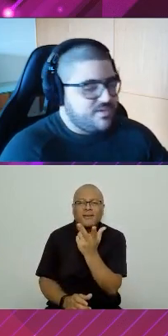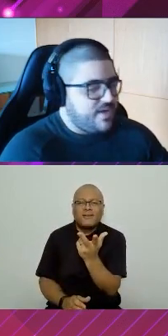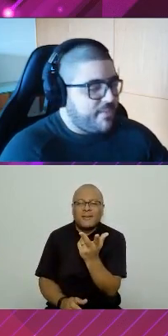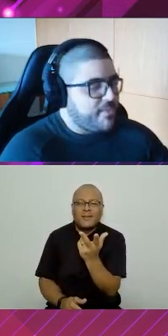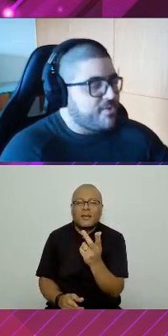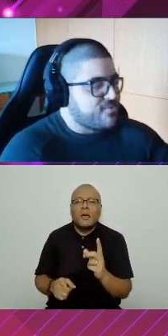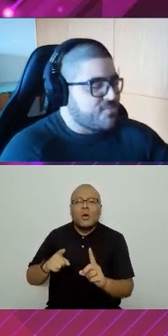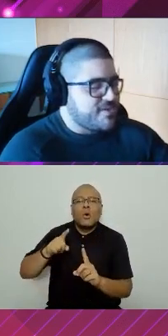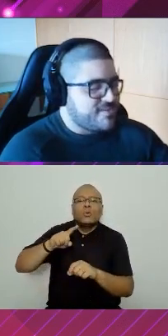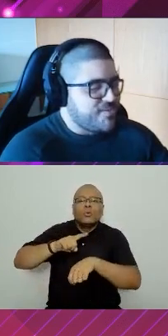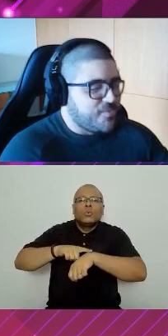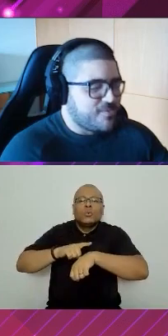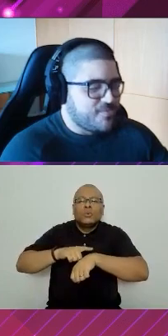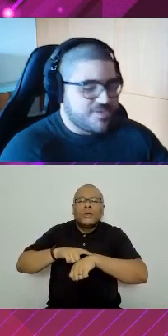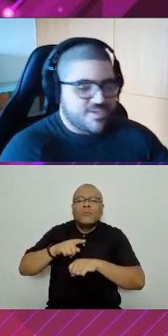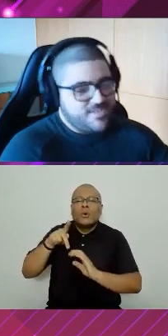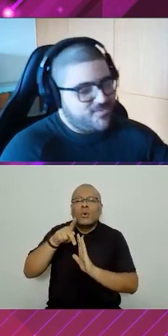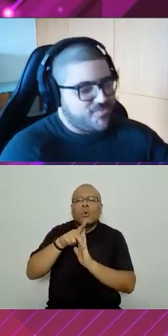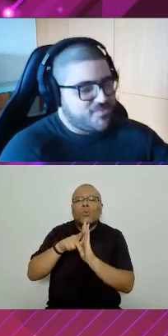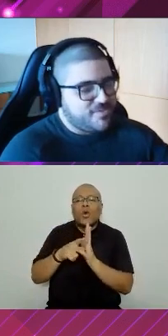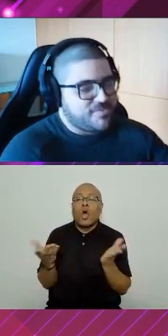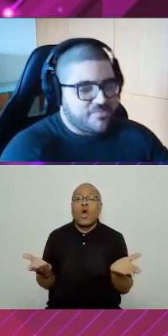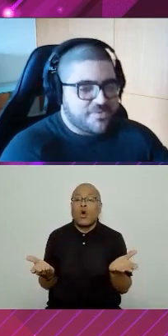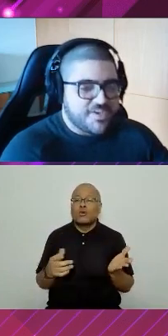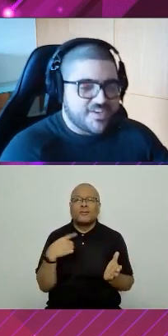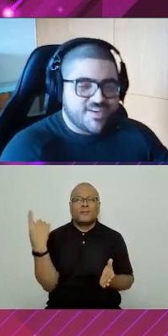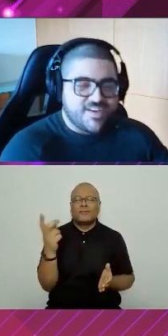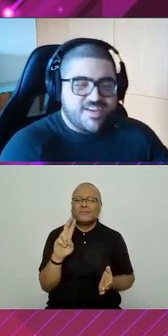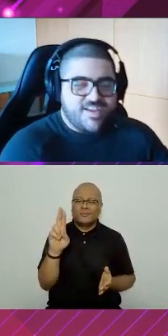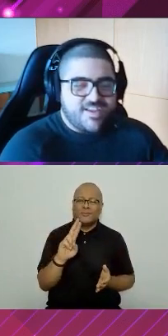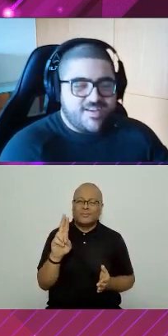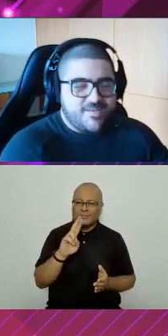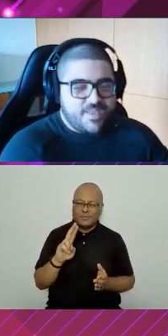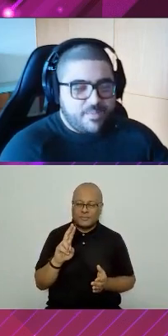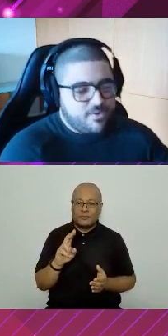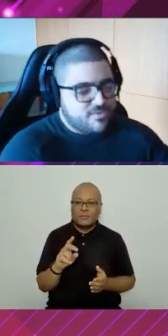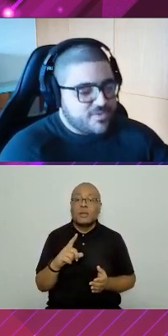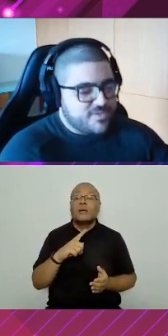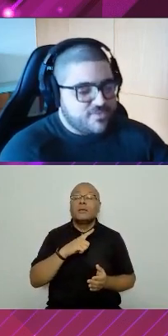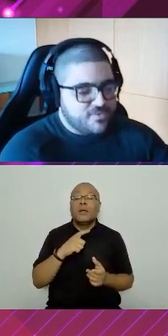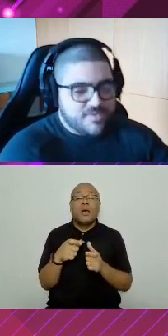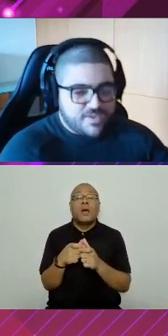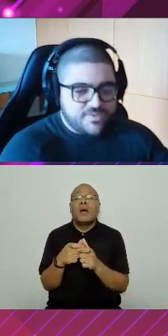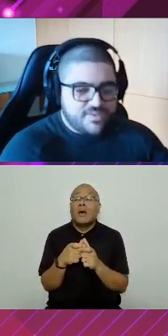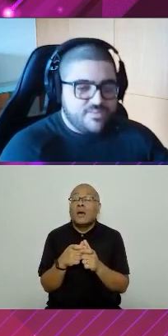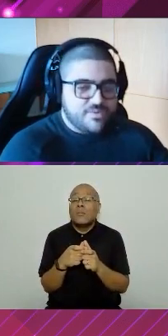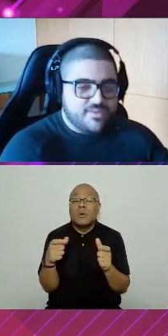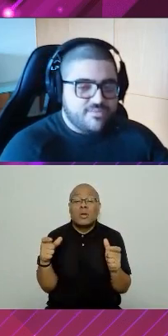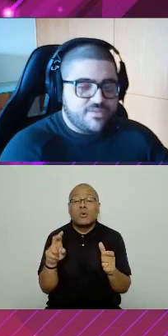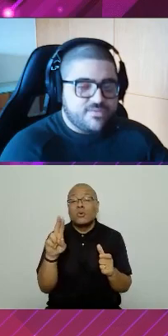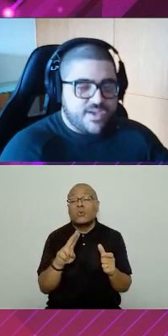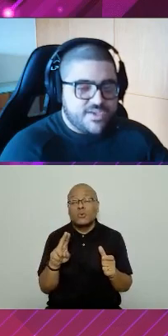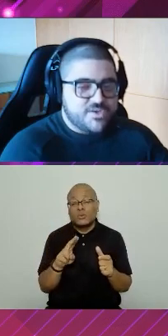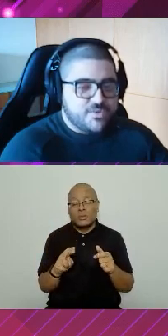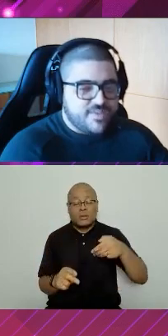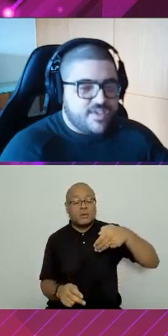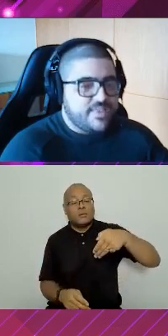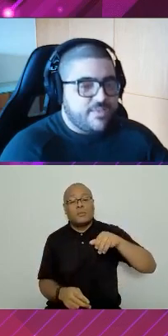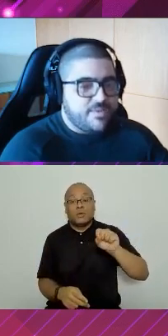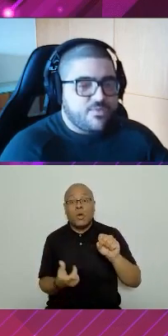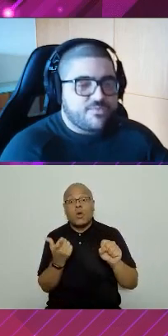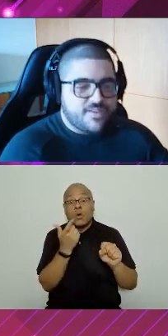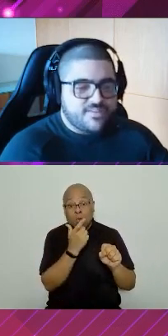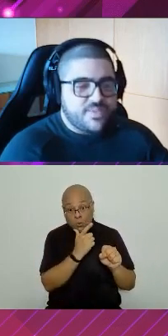ponto onde a maioria dos projetos se encontram hoje, que nem todo mundo está usando front-end, a maioria dos projetos se encontram o quê? Usando esse micro serviço. A gente